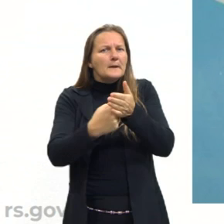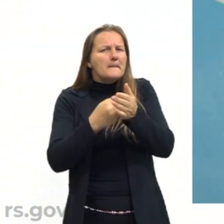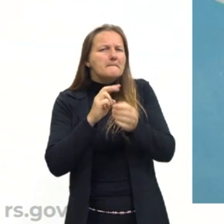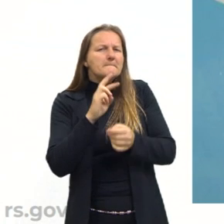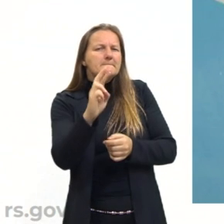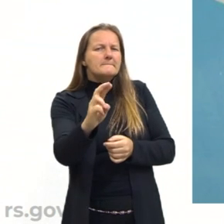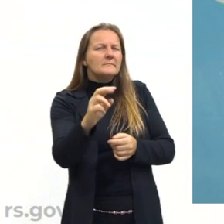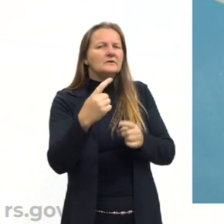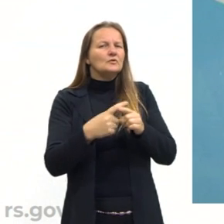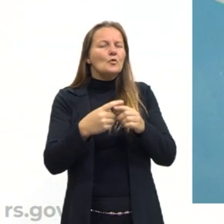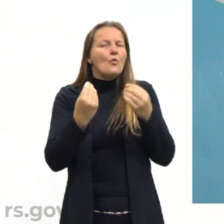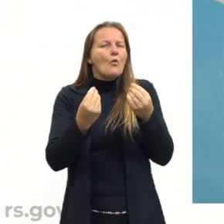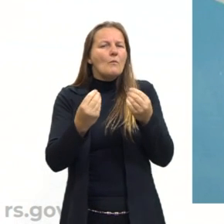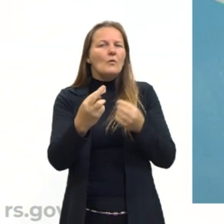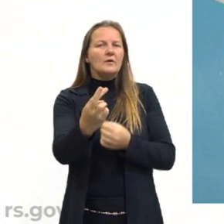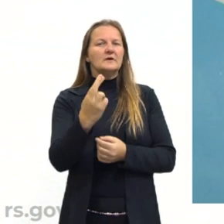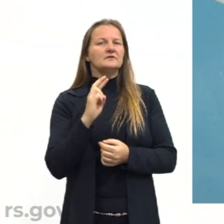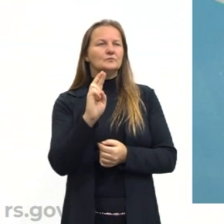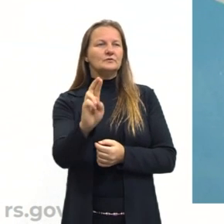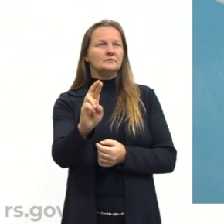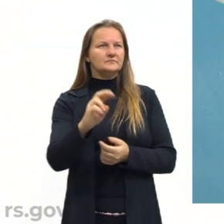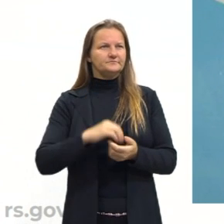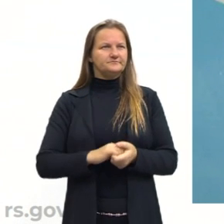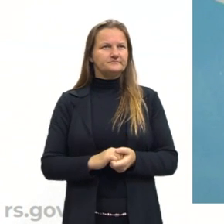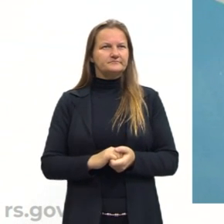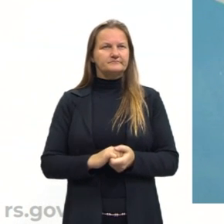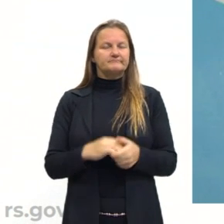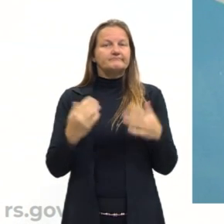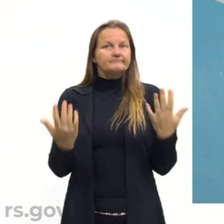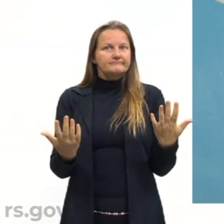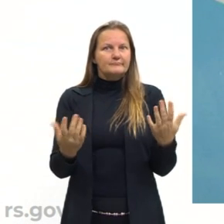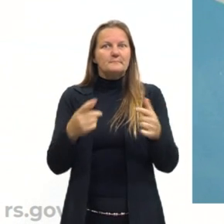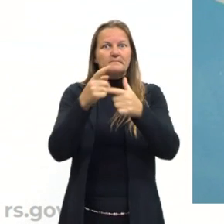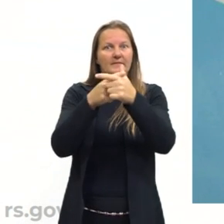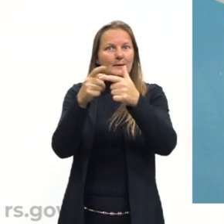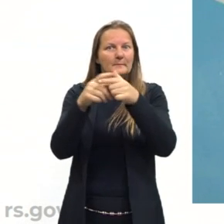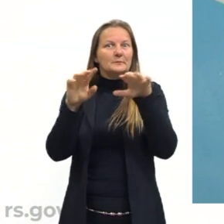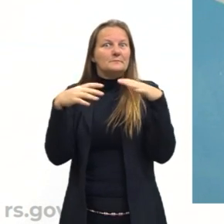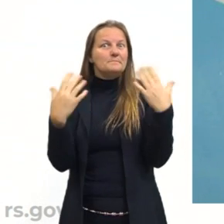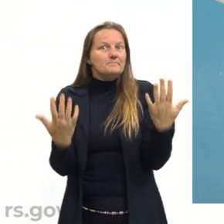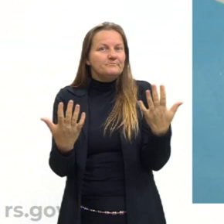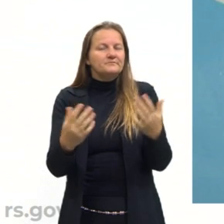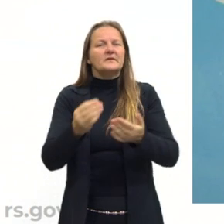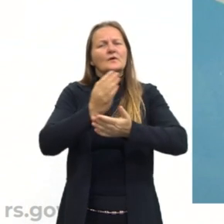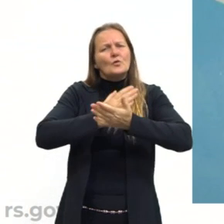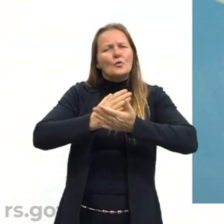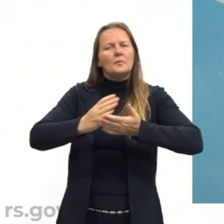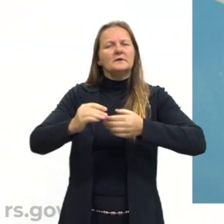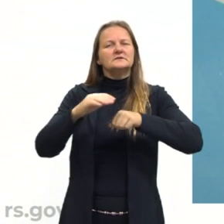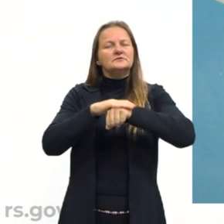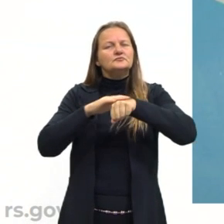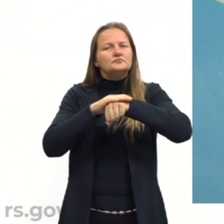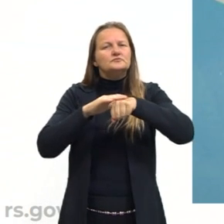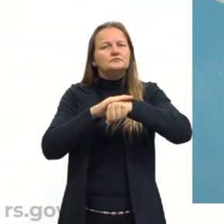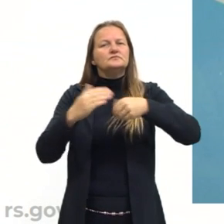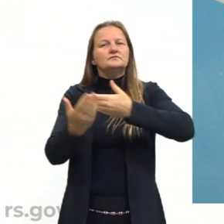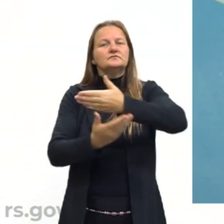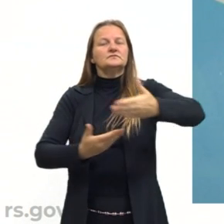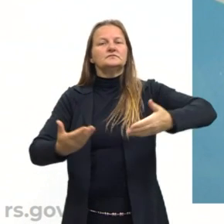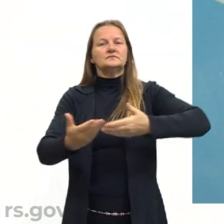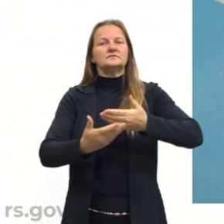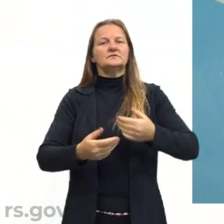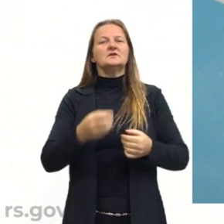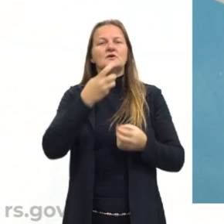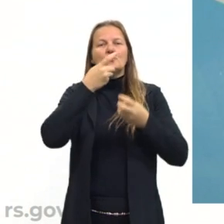como é que a gente pode responder nessa nossa situação-problema? E a gente começa também falando sobre uma questão que eu